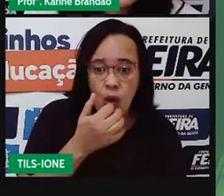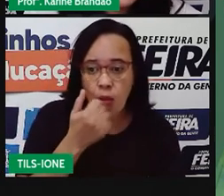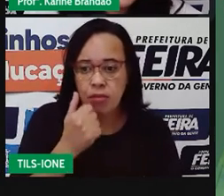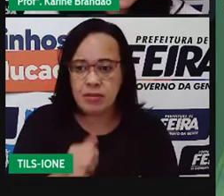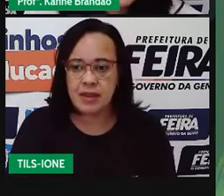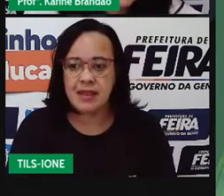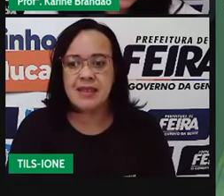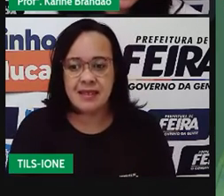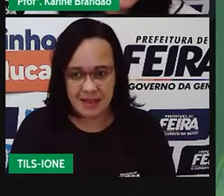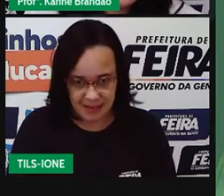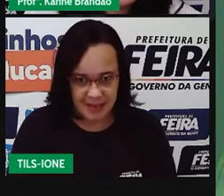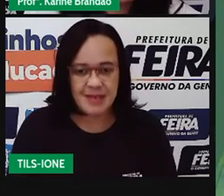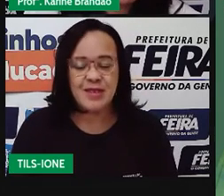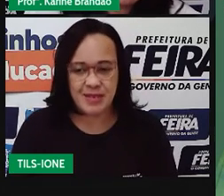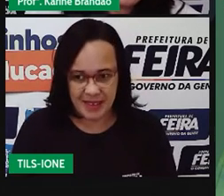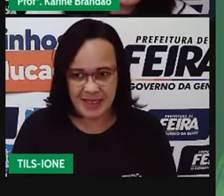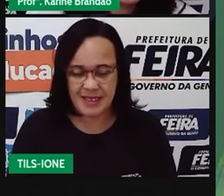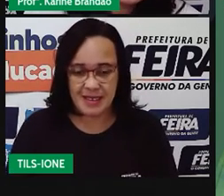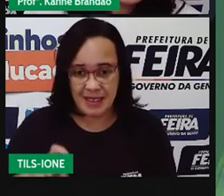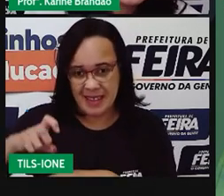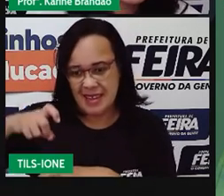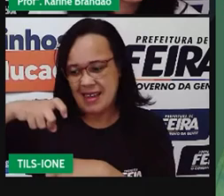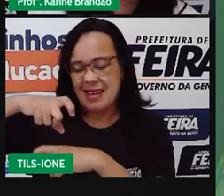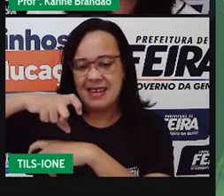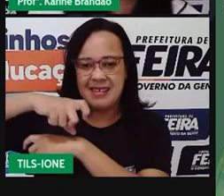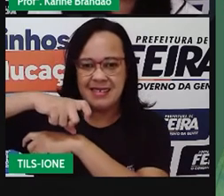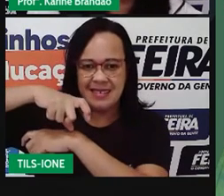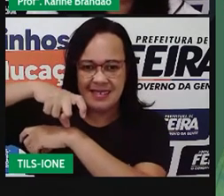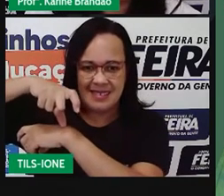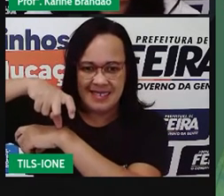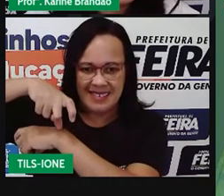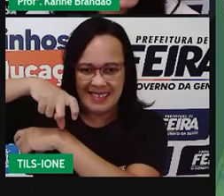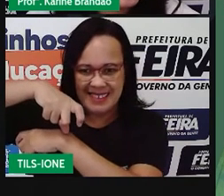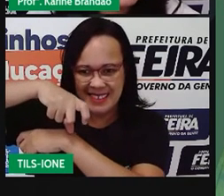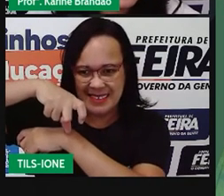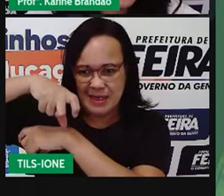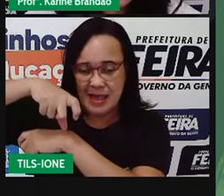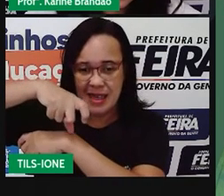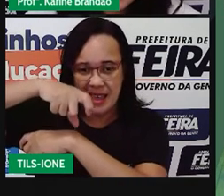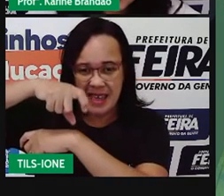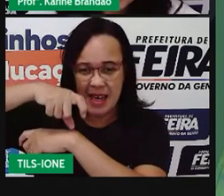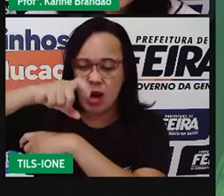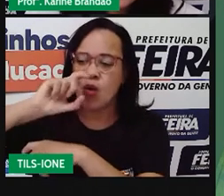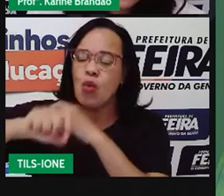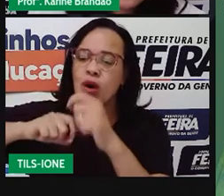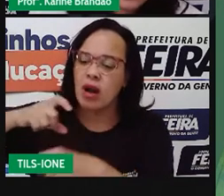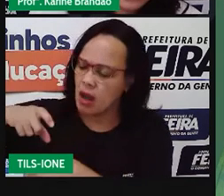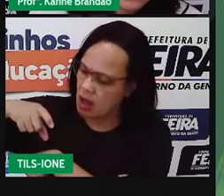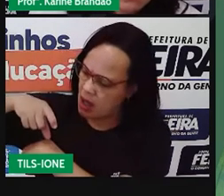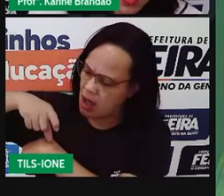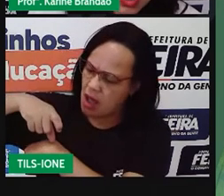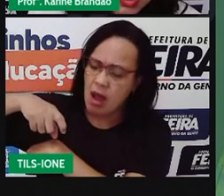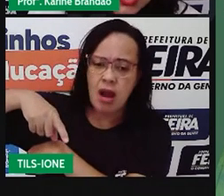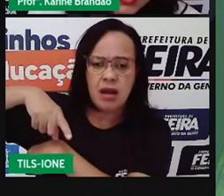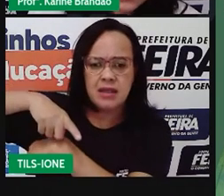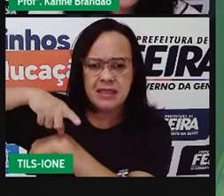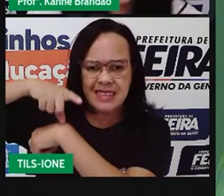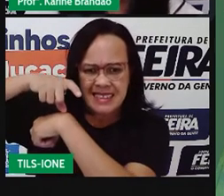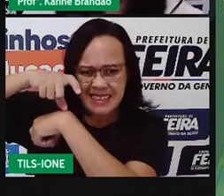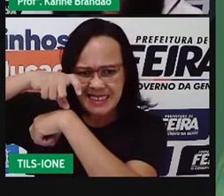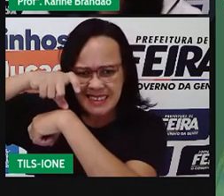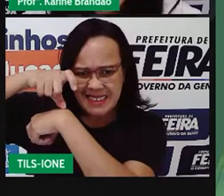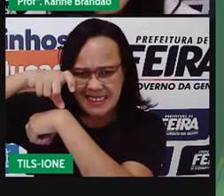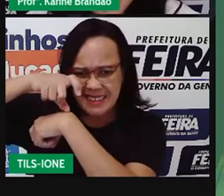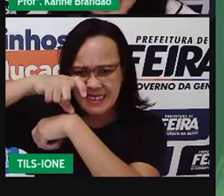Depois que esse escorpião, ele for morto, ele vai servir de alimento pro filhote. Olha só, houve morte de um